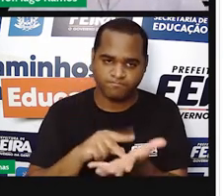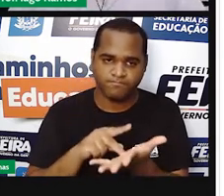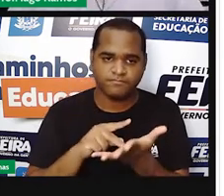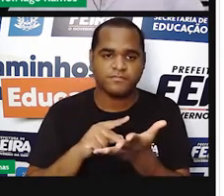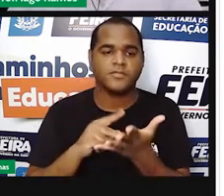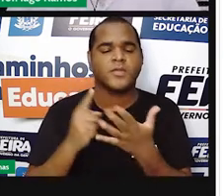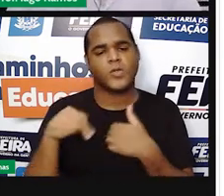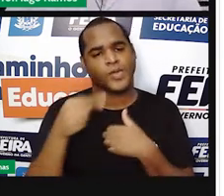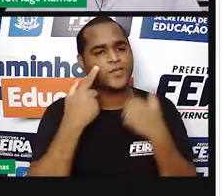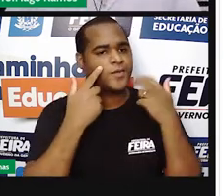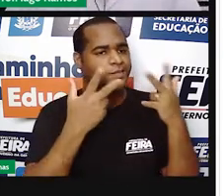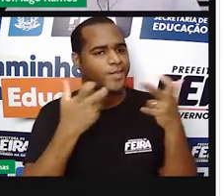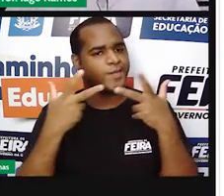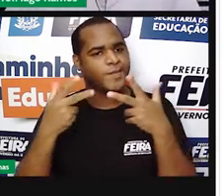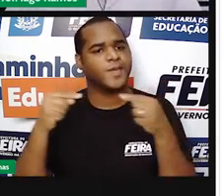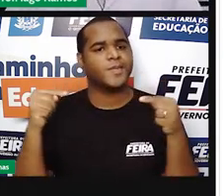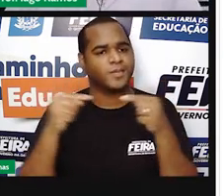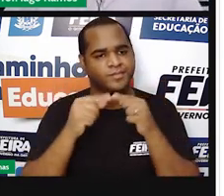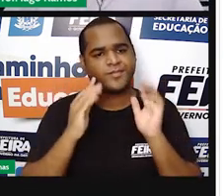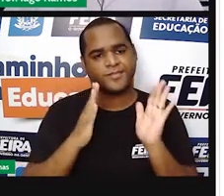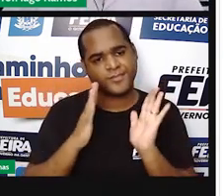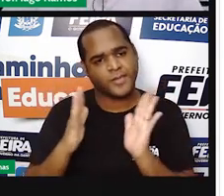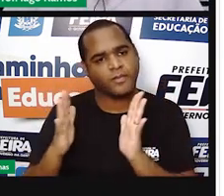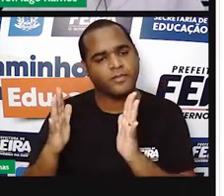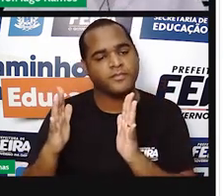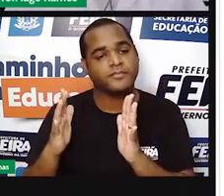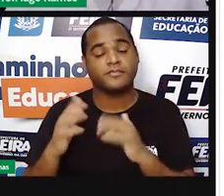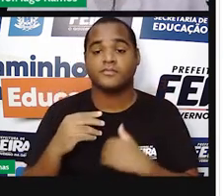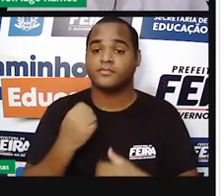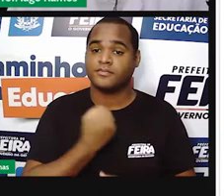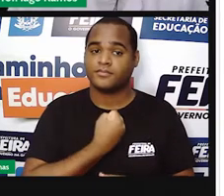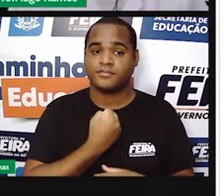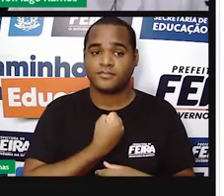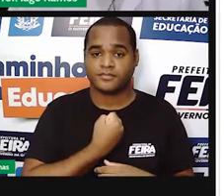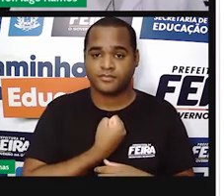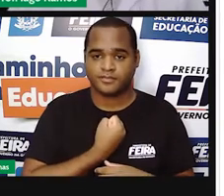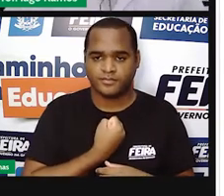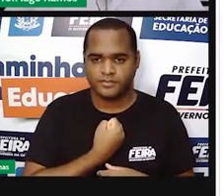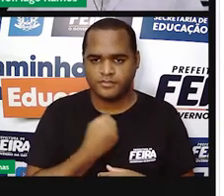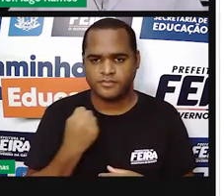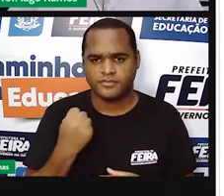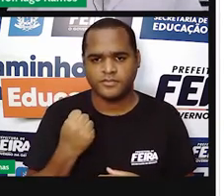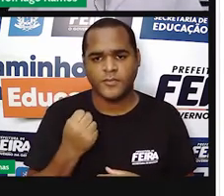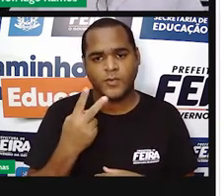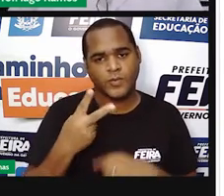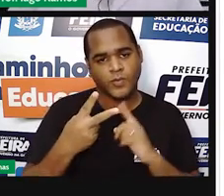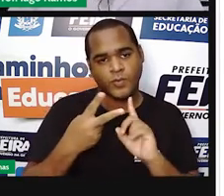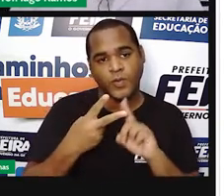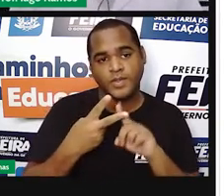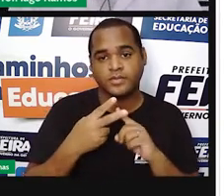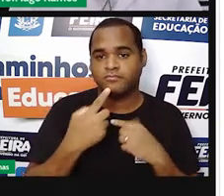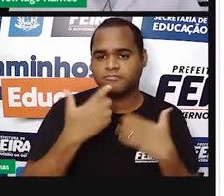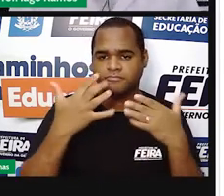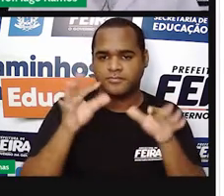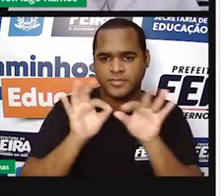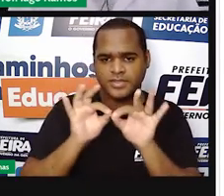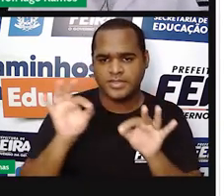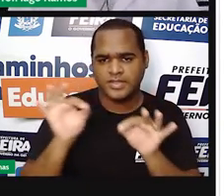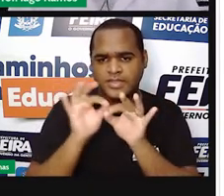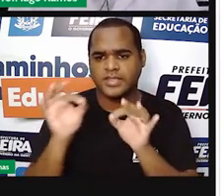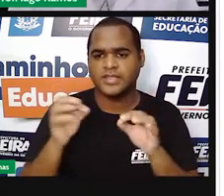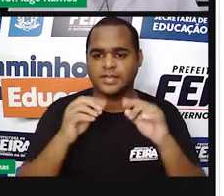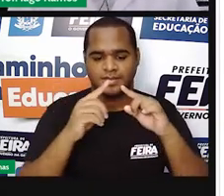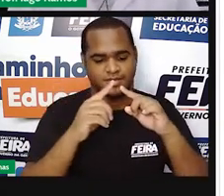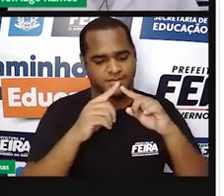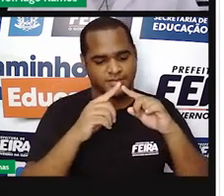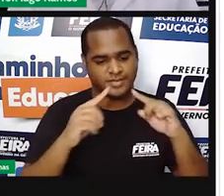a gente já viu isso, certo? 2, a distância dos vértices do losango, que é a parte